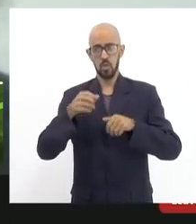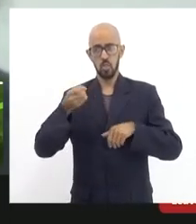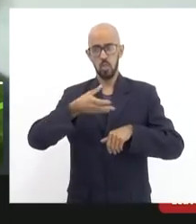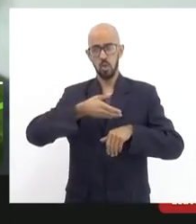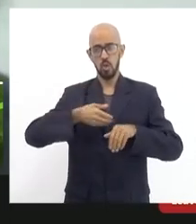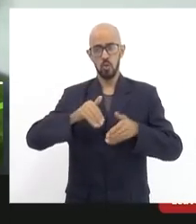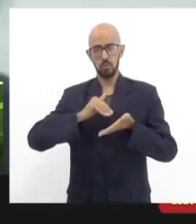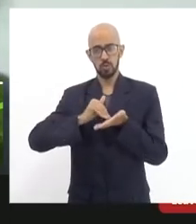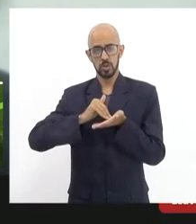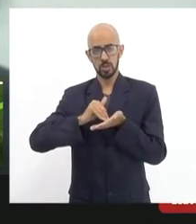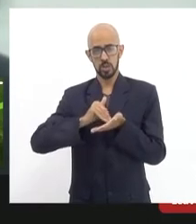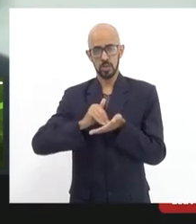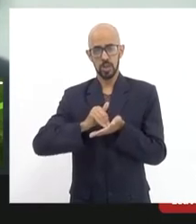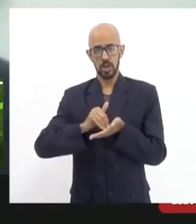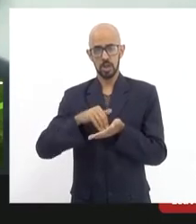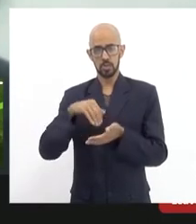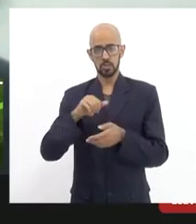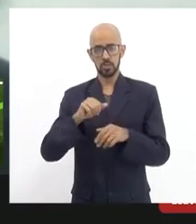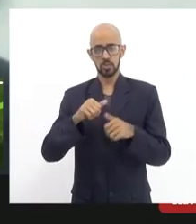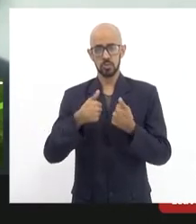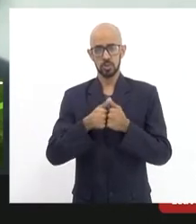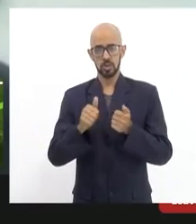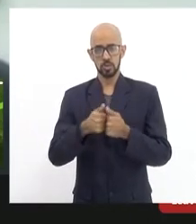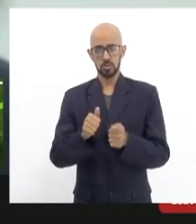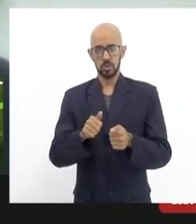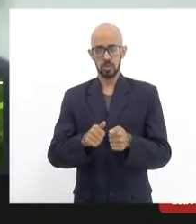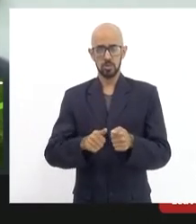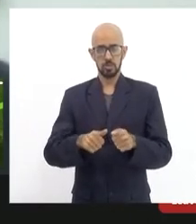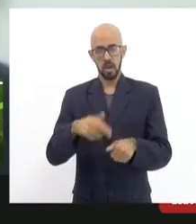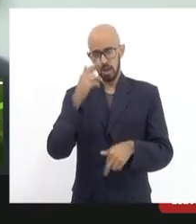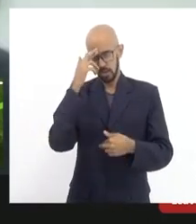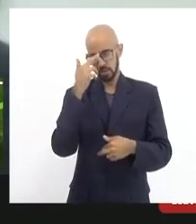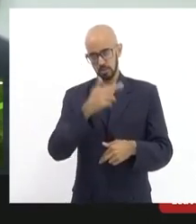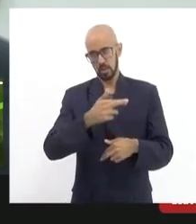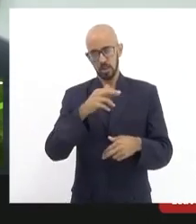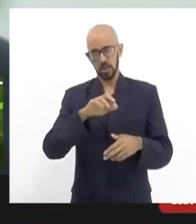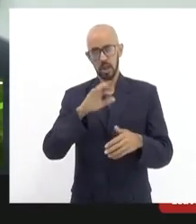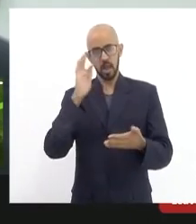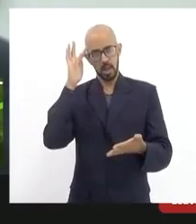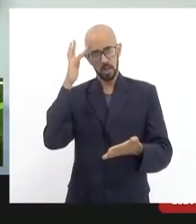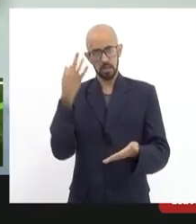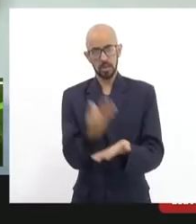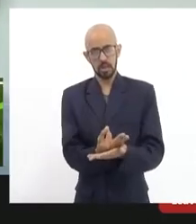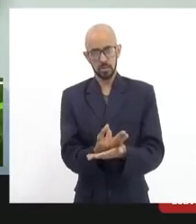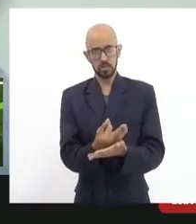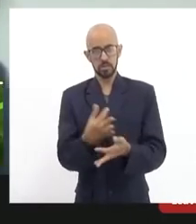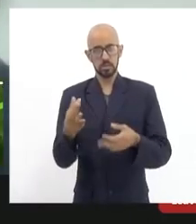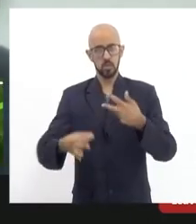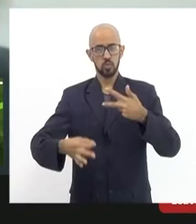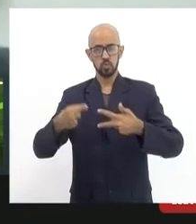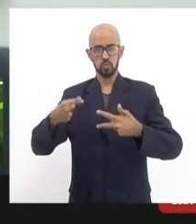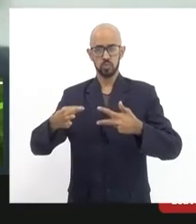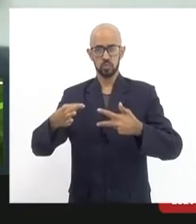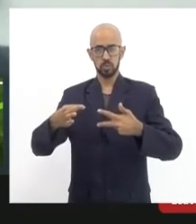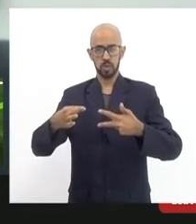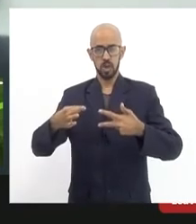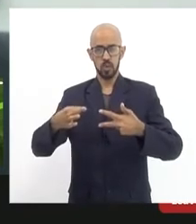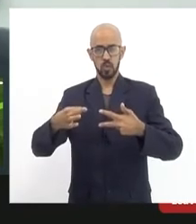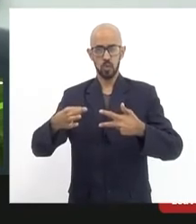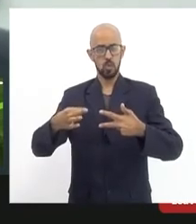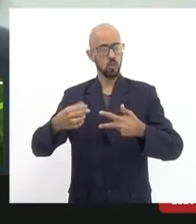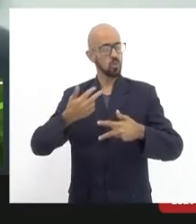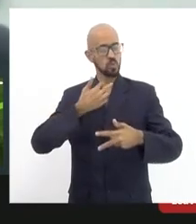para um ajuste de conduta de cumprimento de sentença judicial o que não